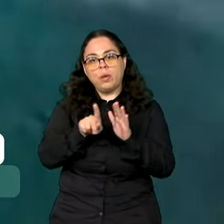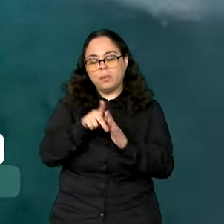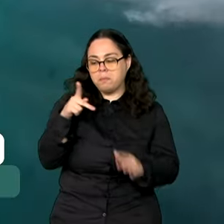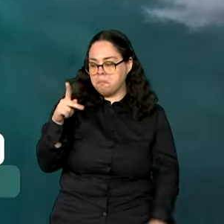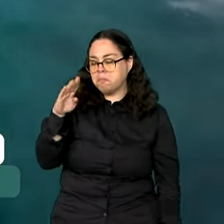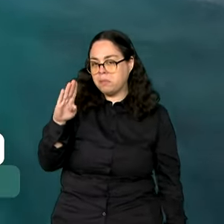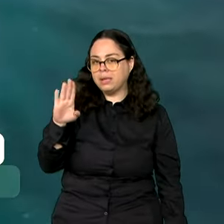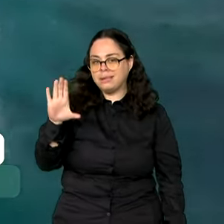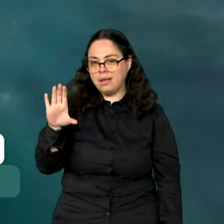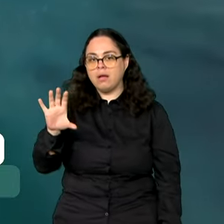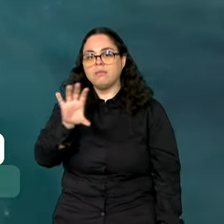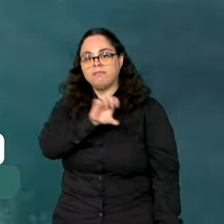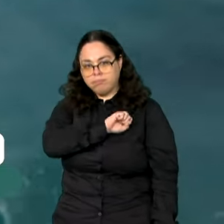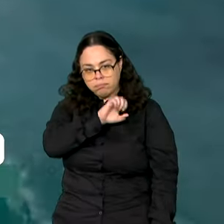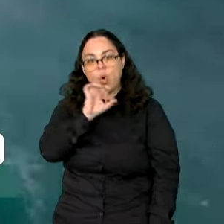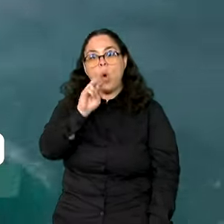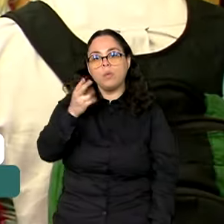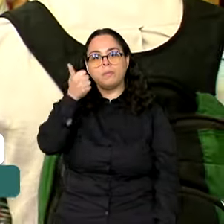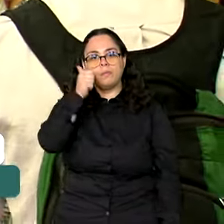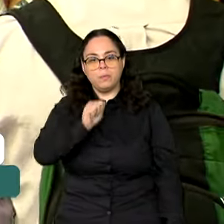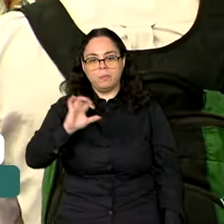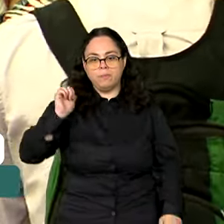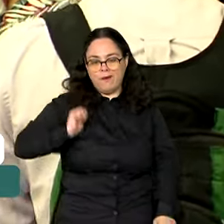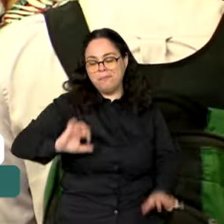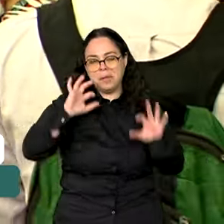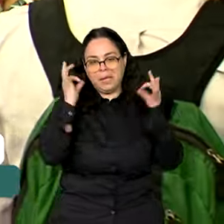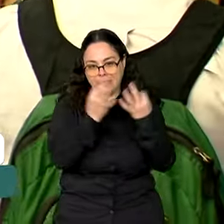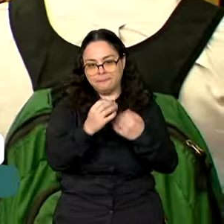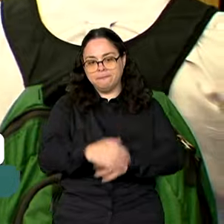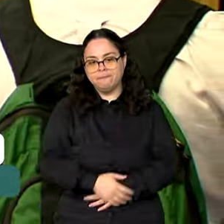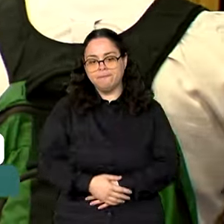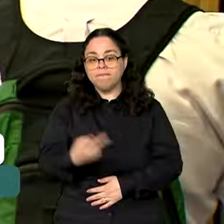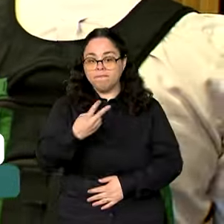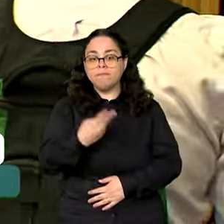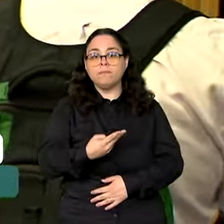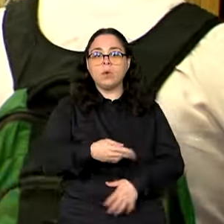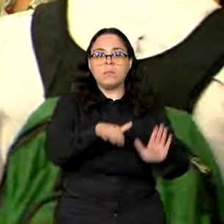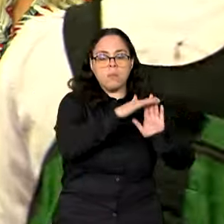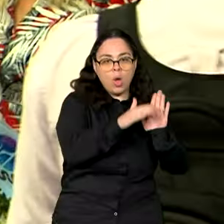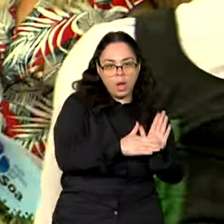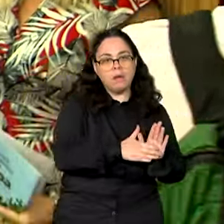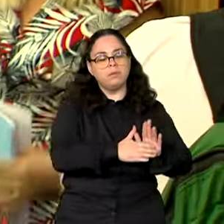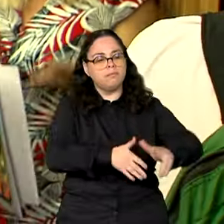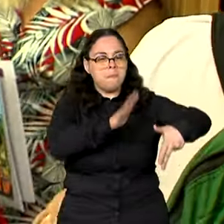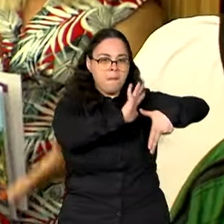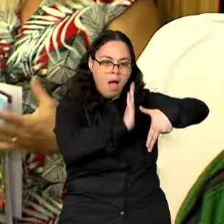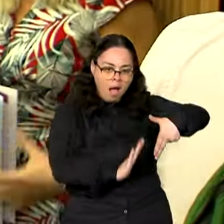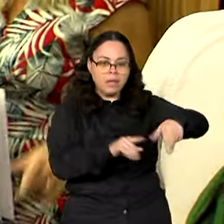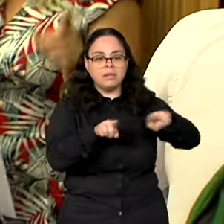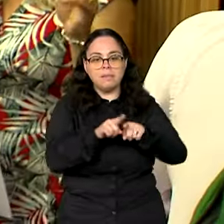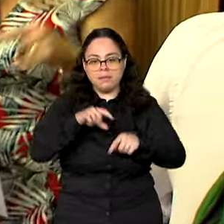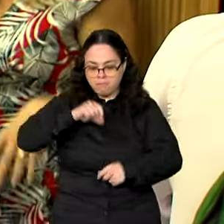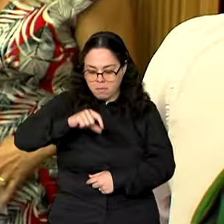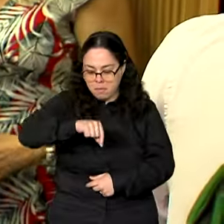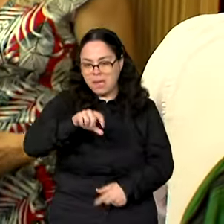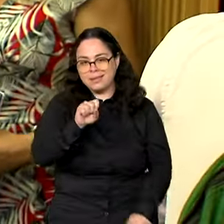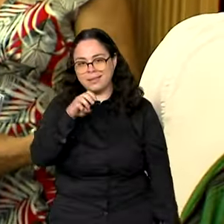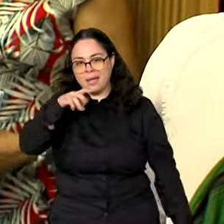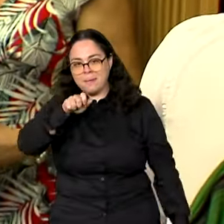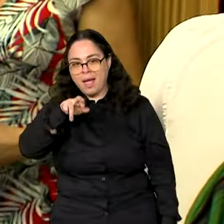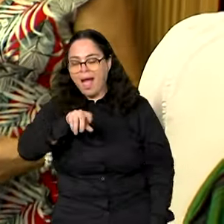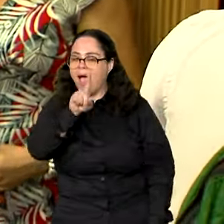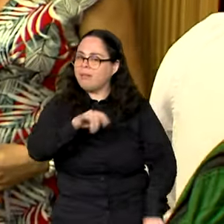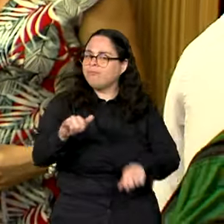continuada ou a Bolsa Família. Esses dois programas, a Maré Inclusiva e o semear, é uma forma muito